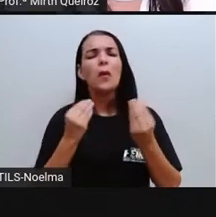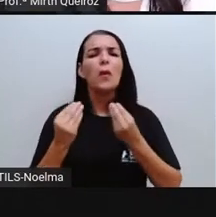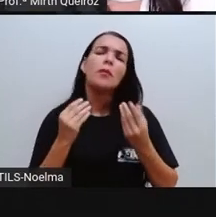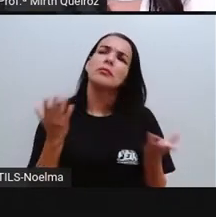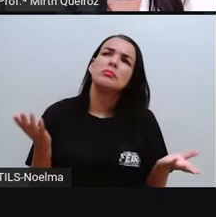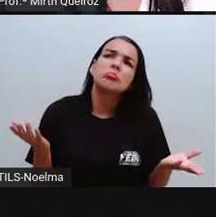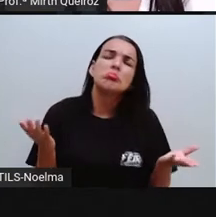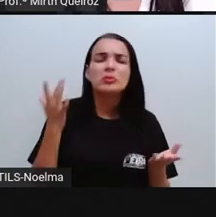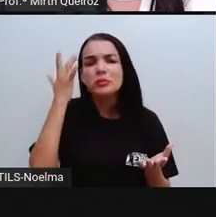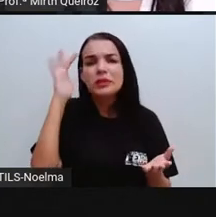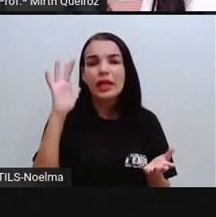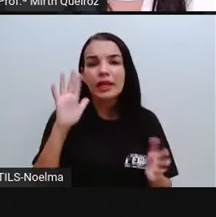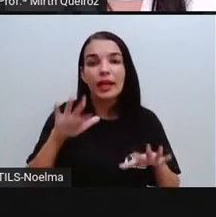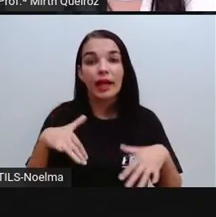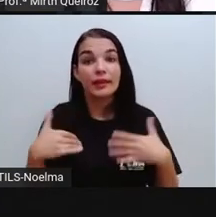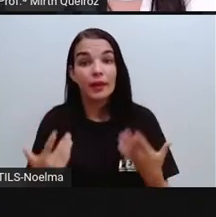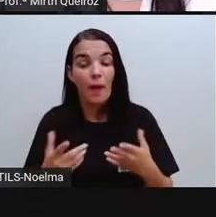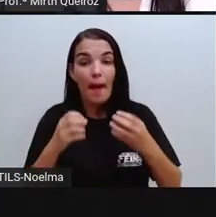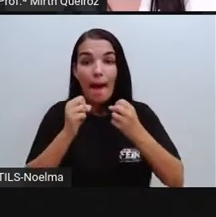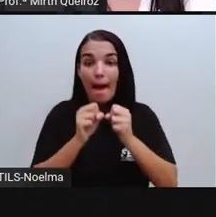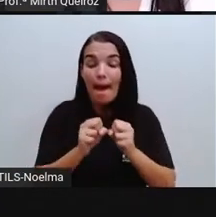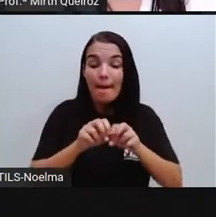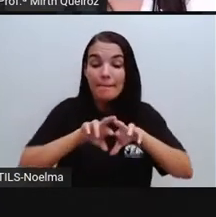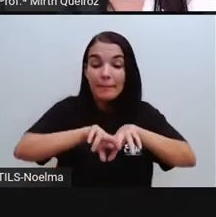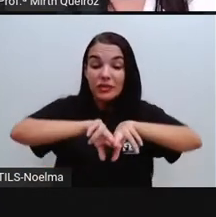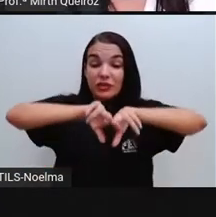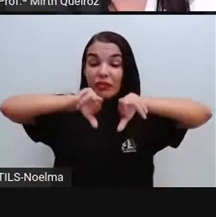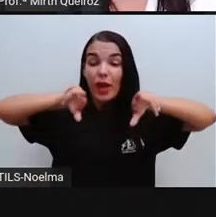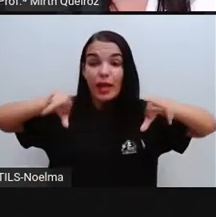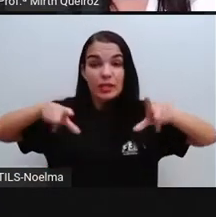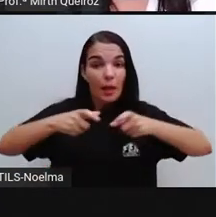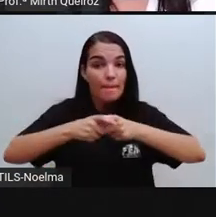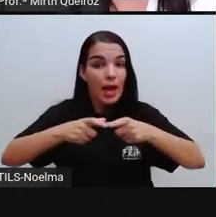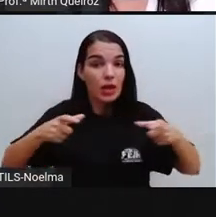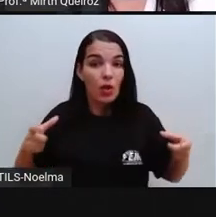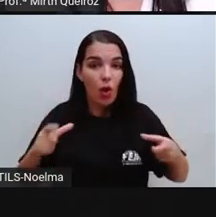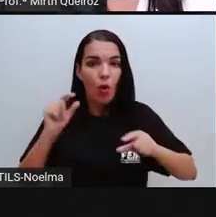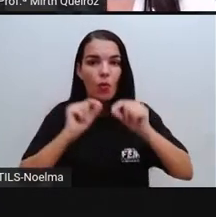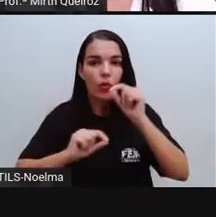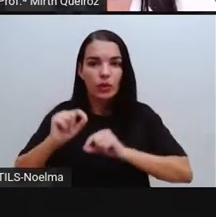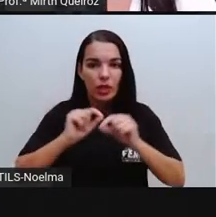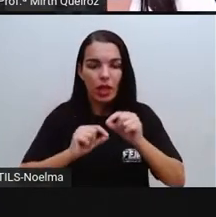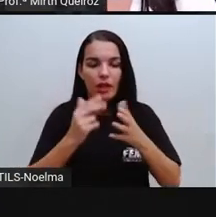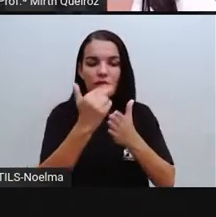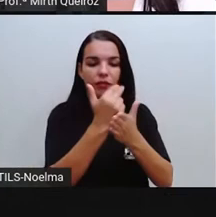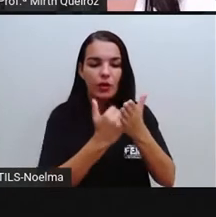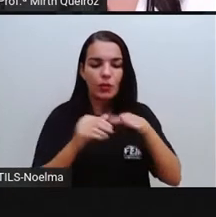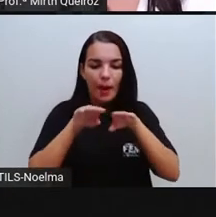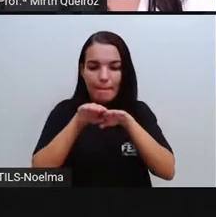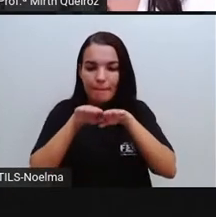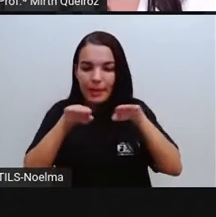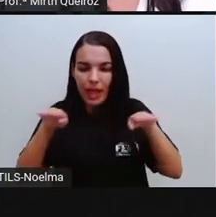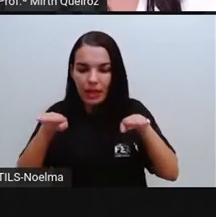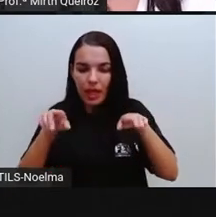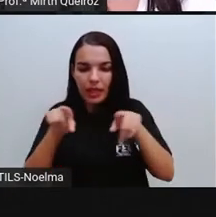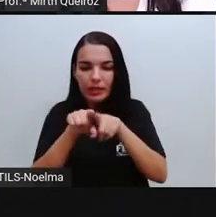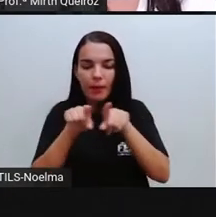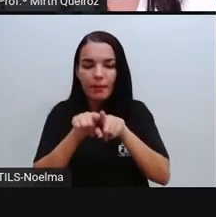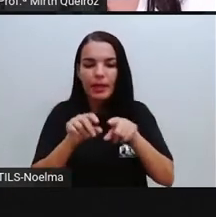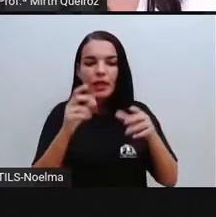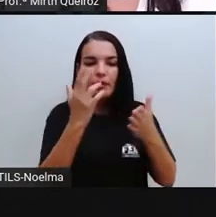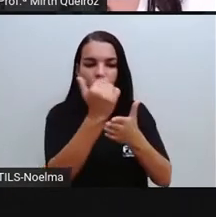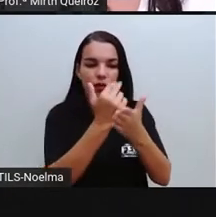assim? A maior diferença entre figuras planas e espaciais é a quantidade de